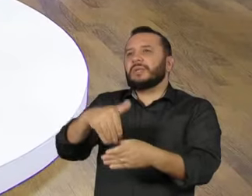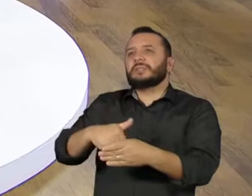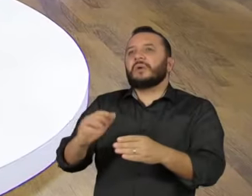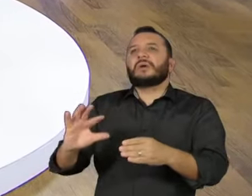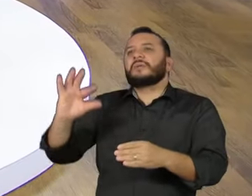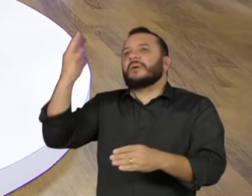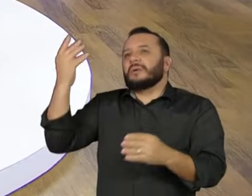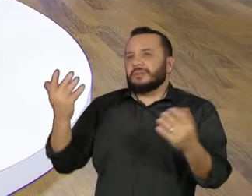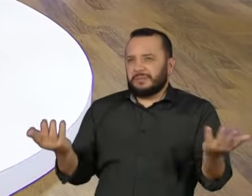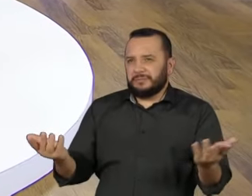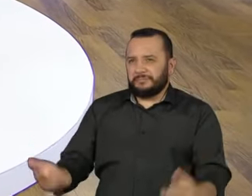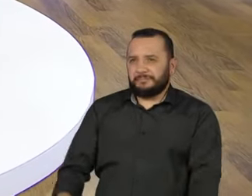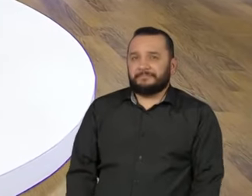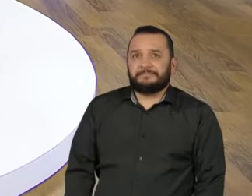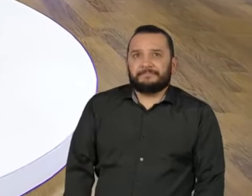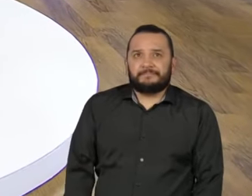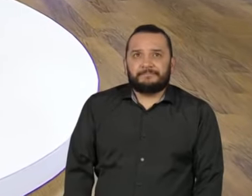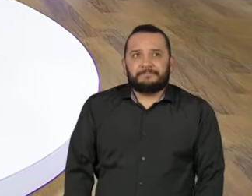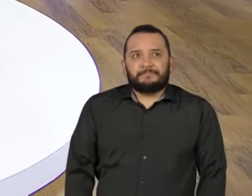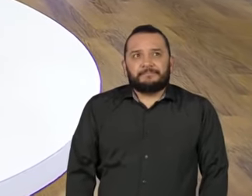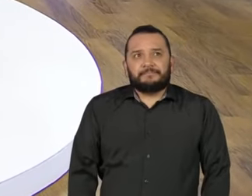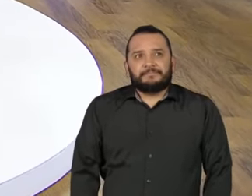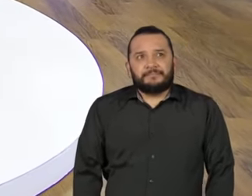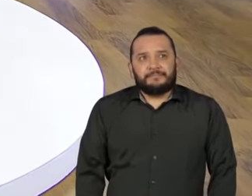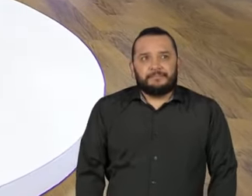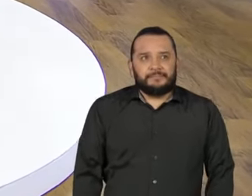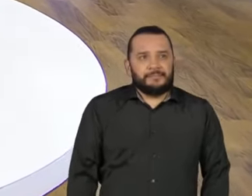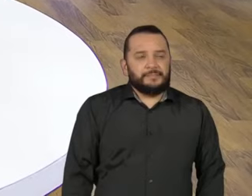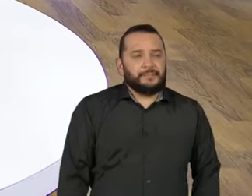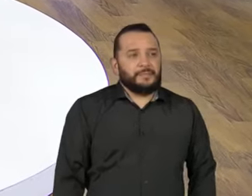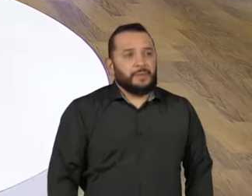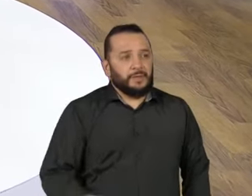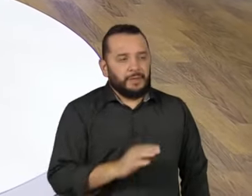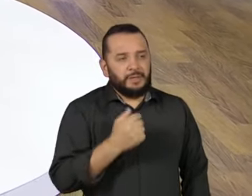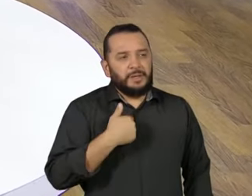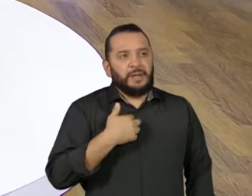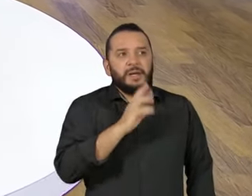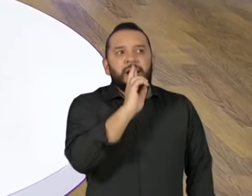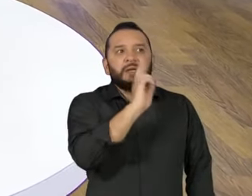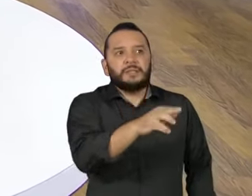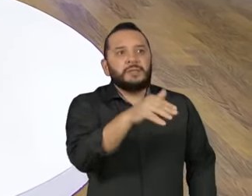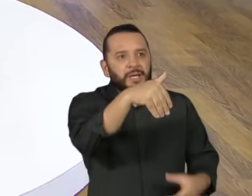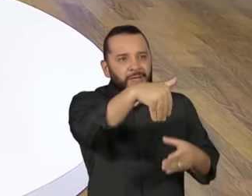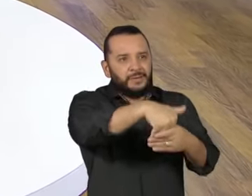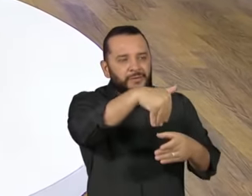eu acho que o que garante resultado de eleição